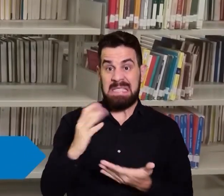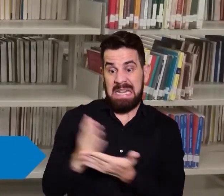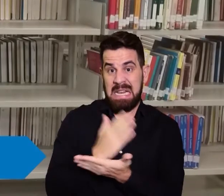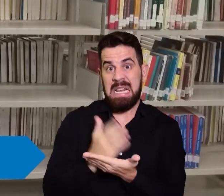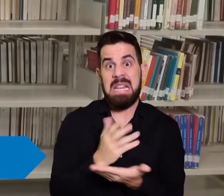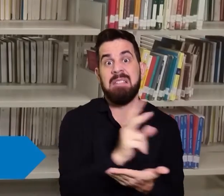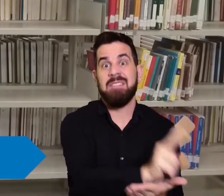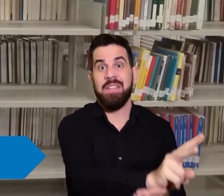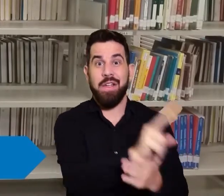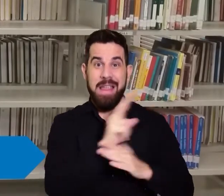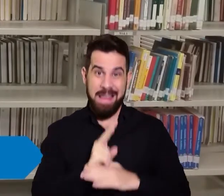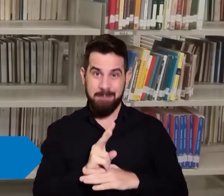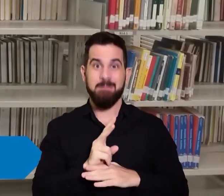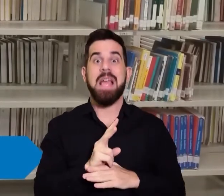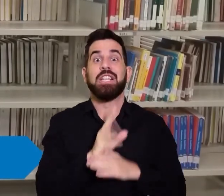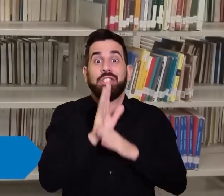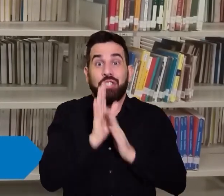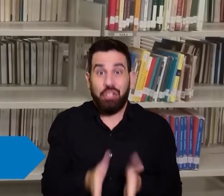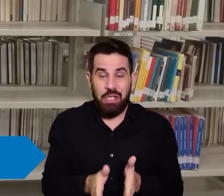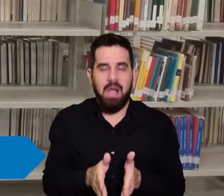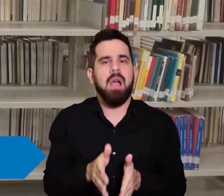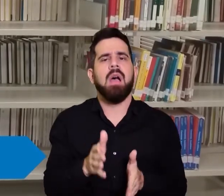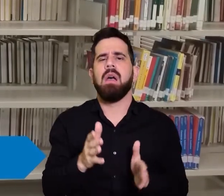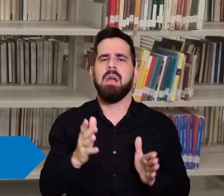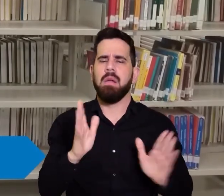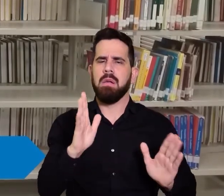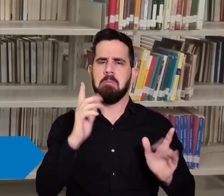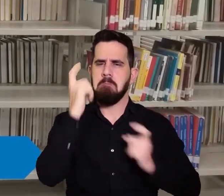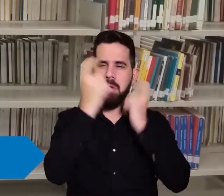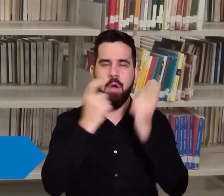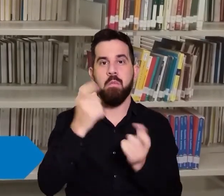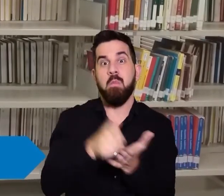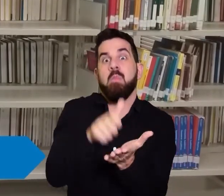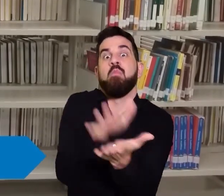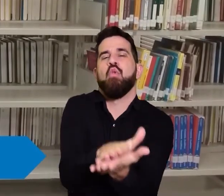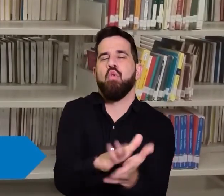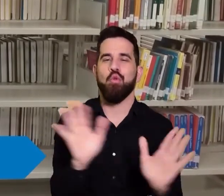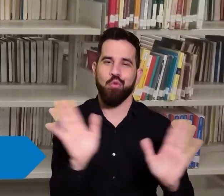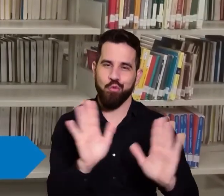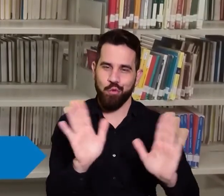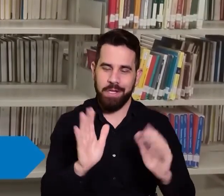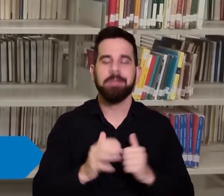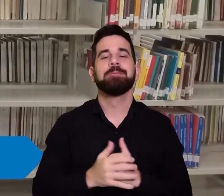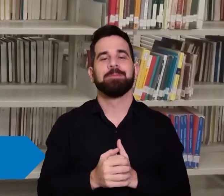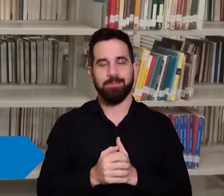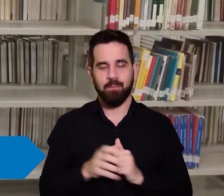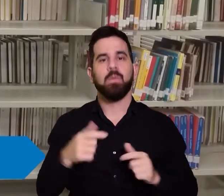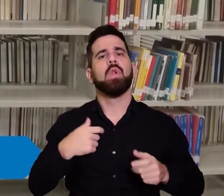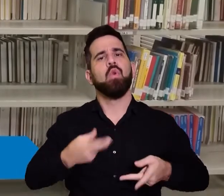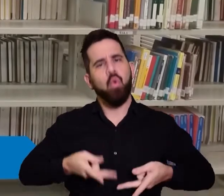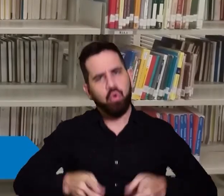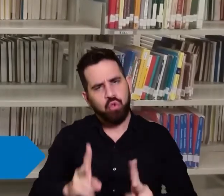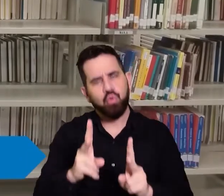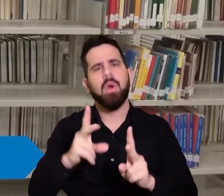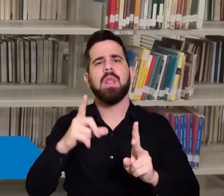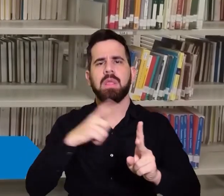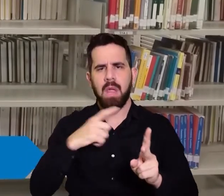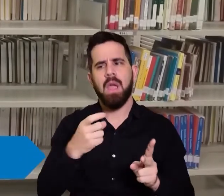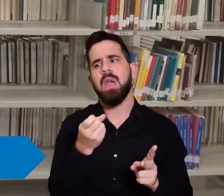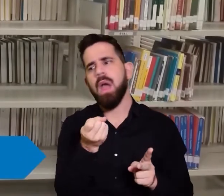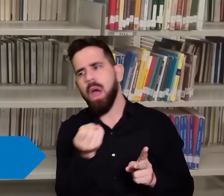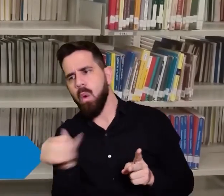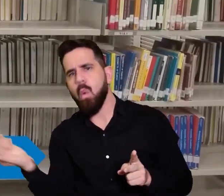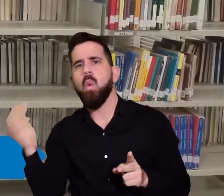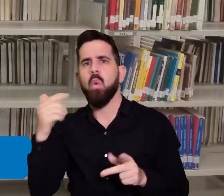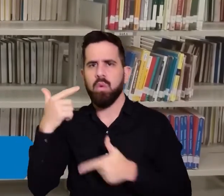atraso, esse período não contará para a cobrança de multa. Continuaremos ofertando alguns serviços de